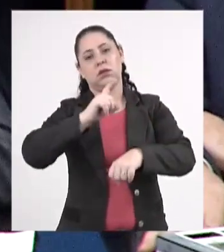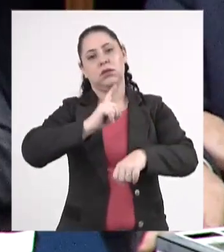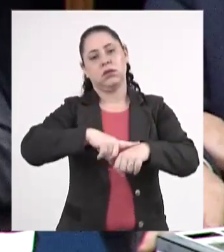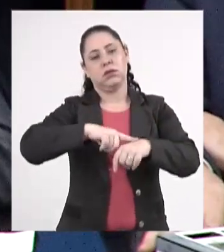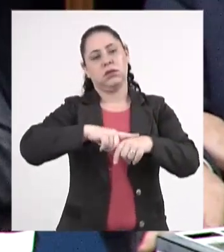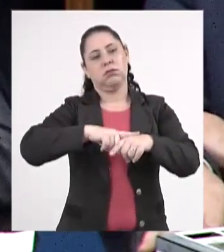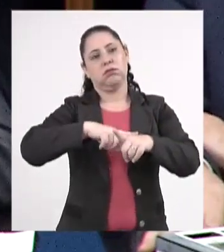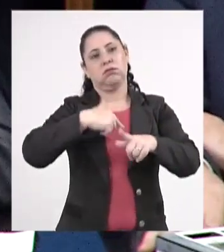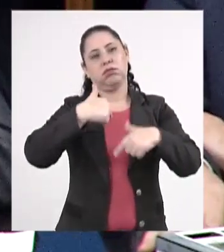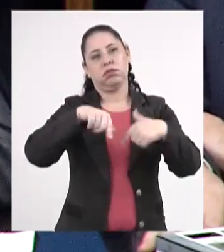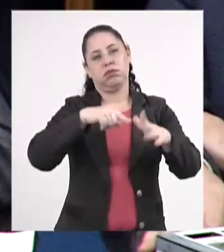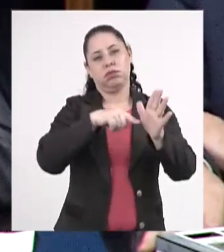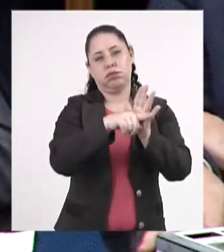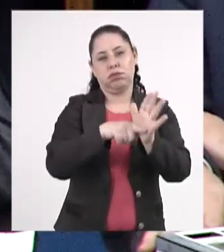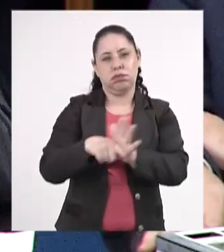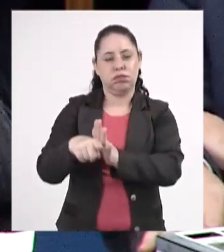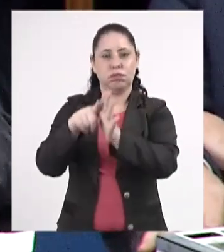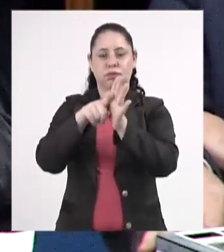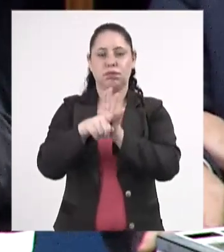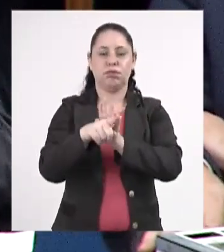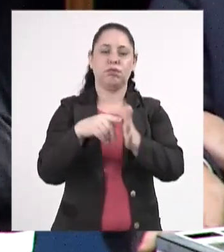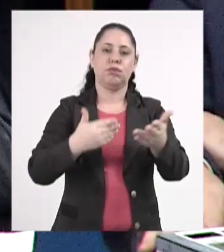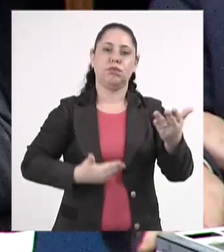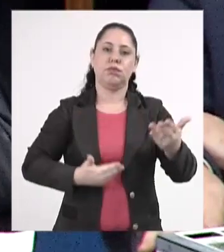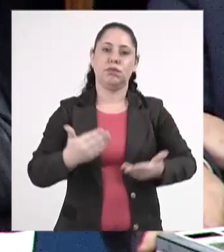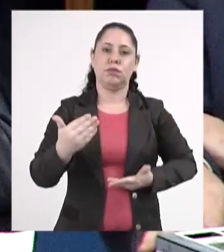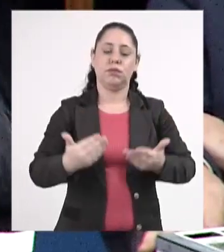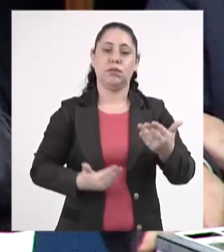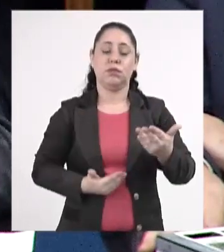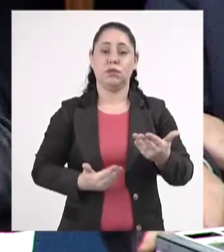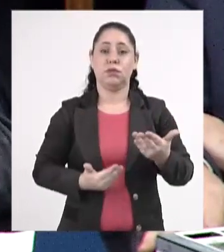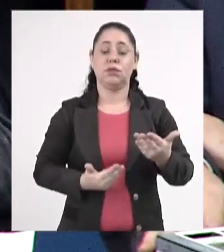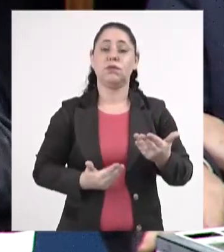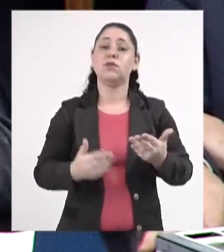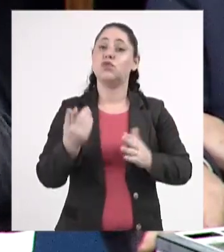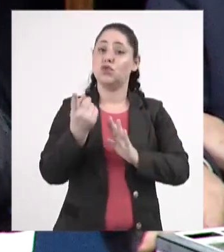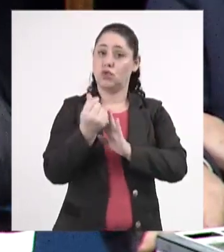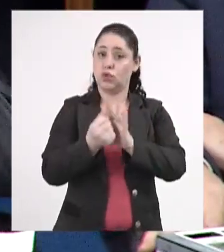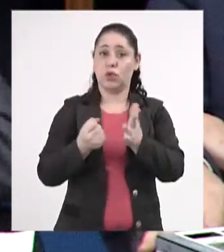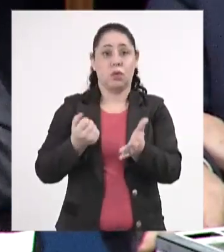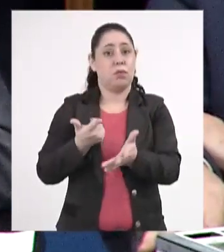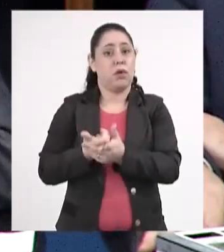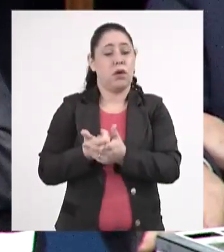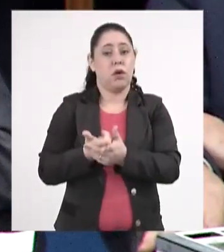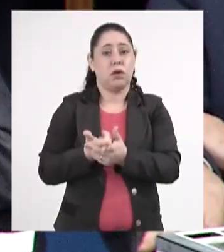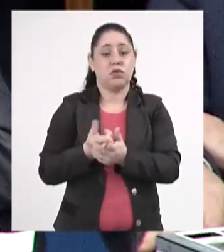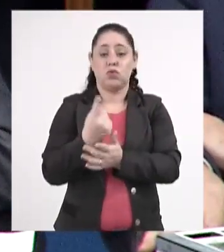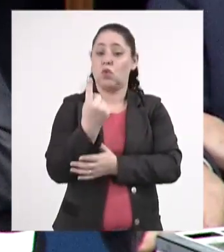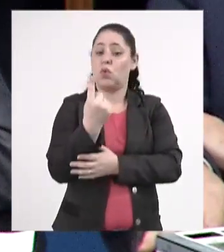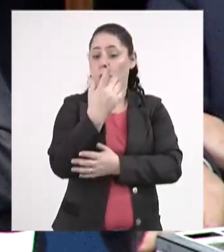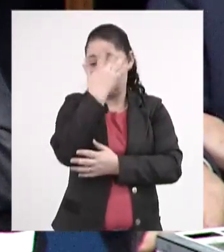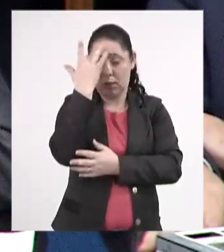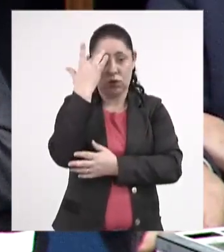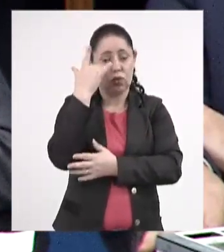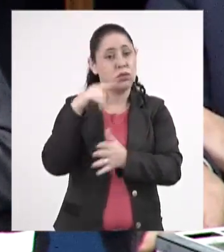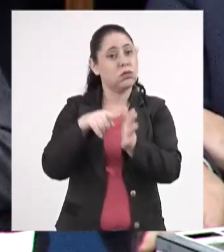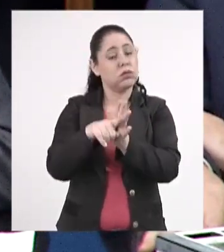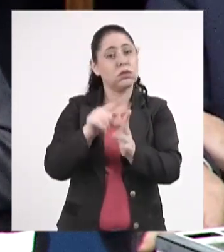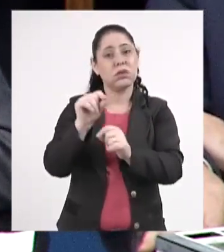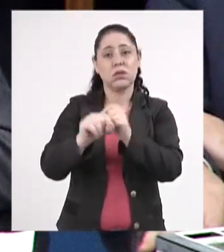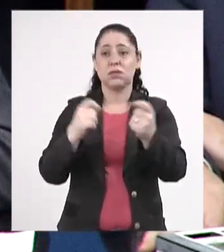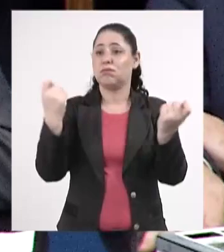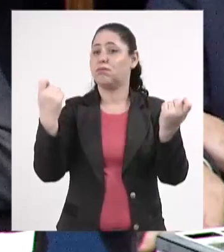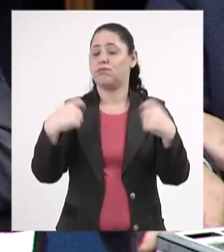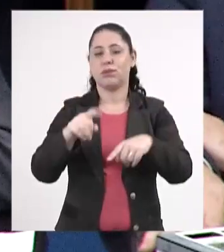o seu serviço. Isso custa dinheiro para pôr à disposição daquilo que é